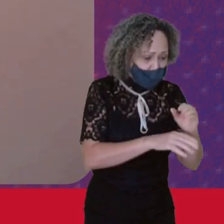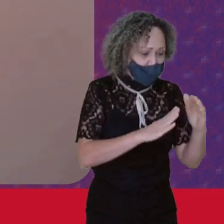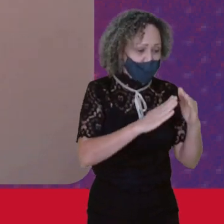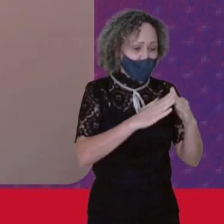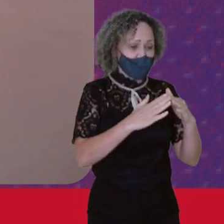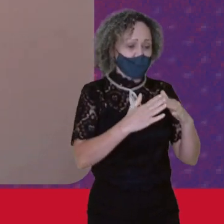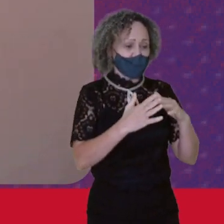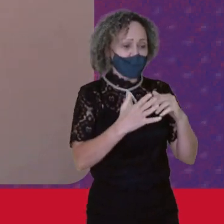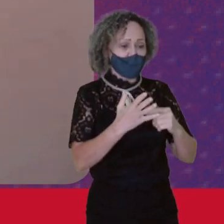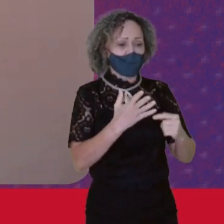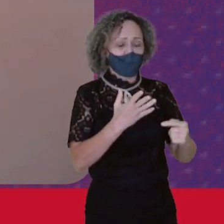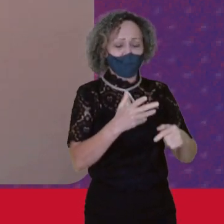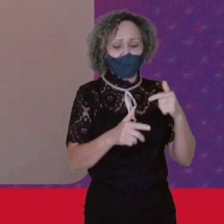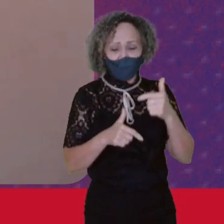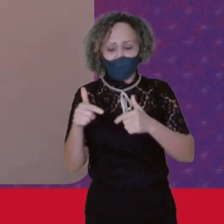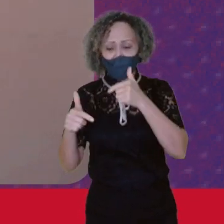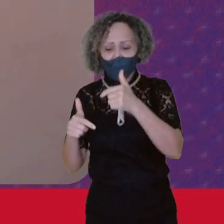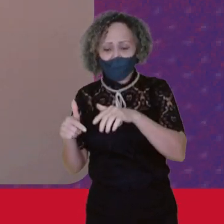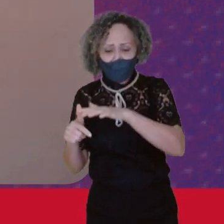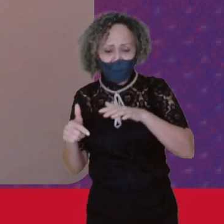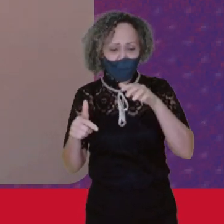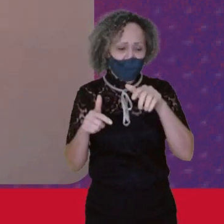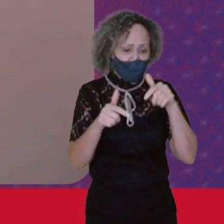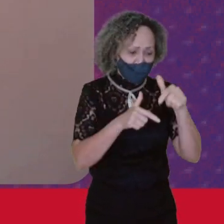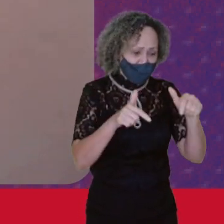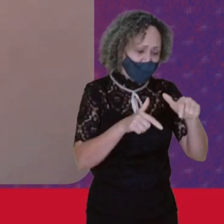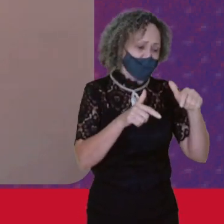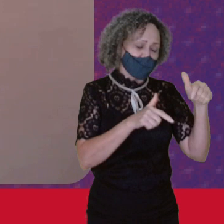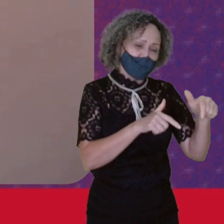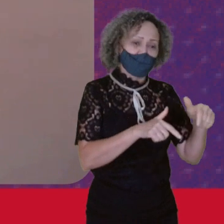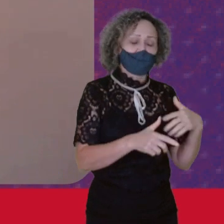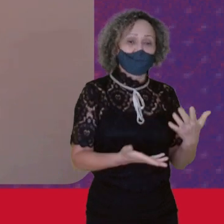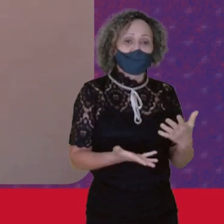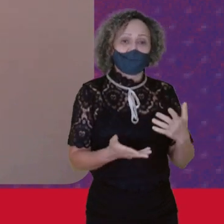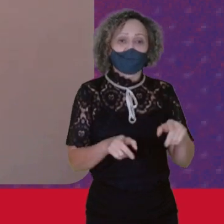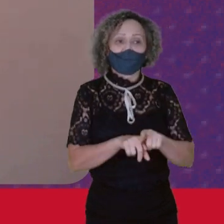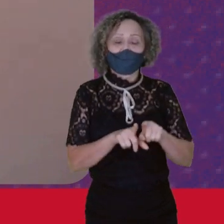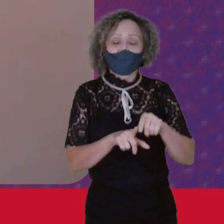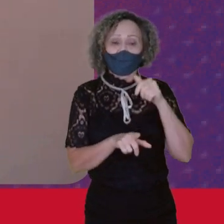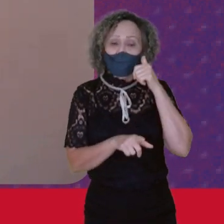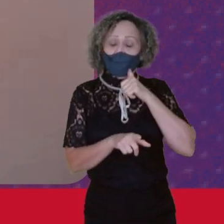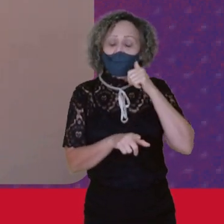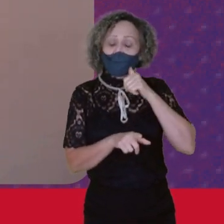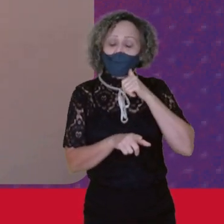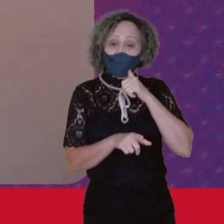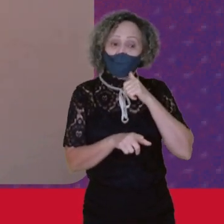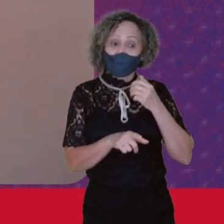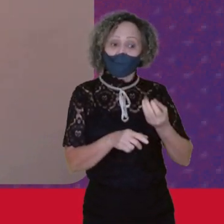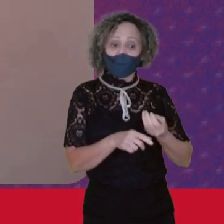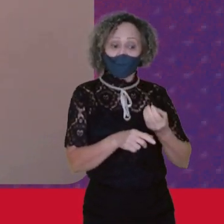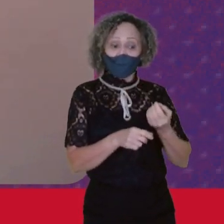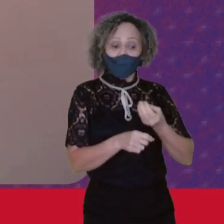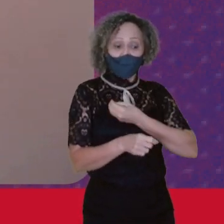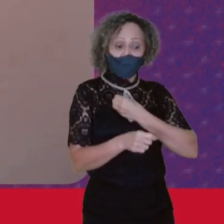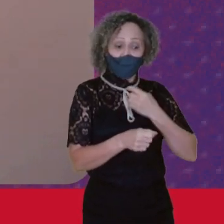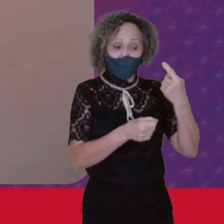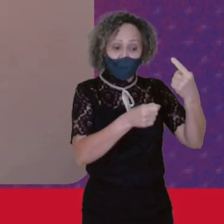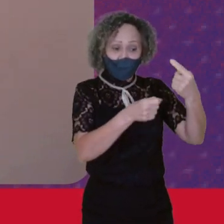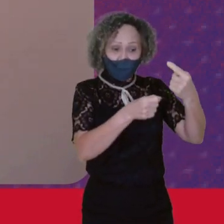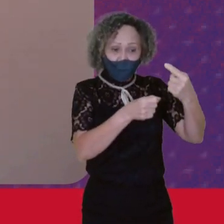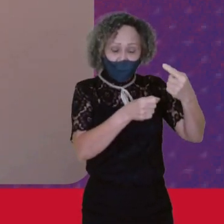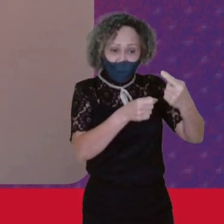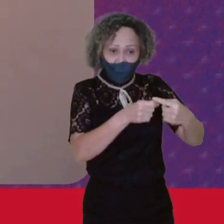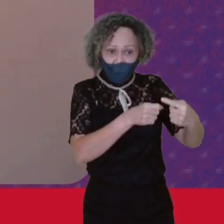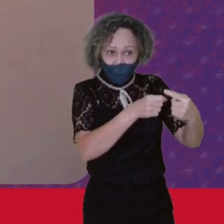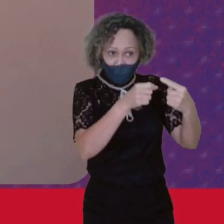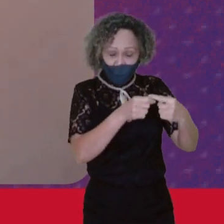geral E eu acho que as mulheres Mais urbanas Estão vivenciando O que nós vivenciávamos De forma muito mais Presente